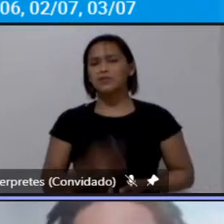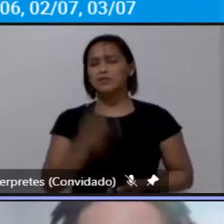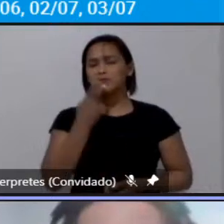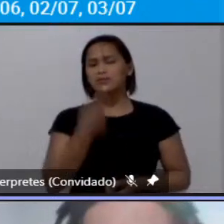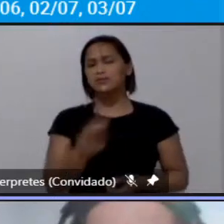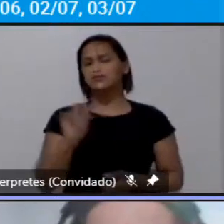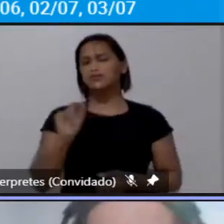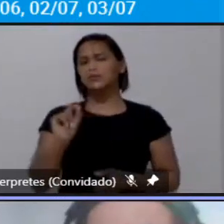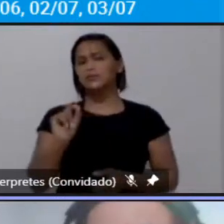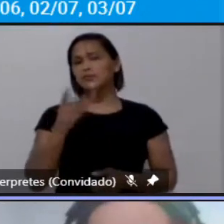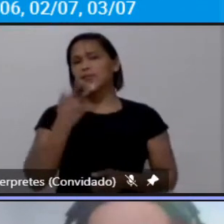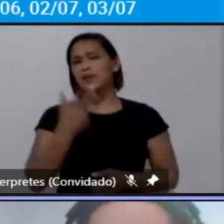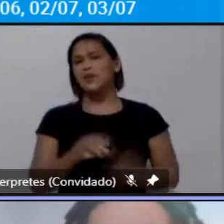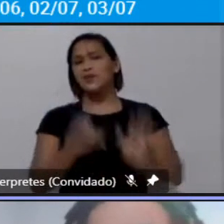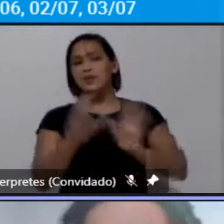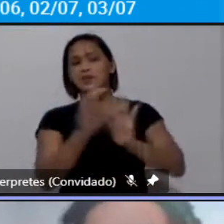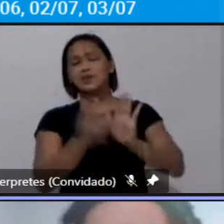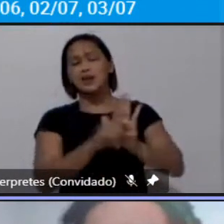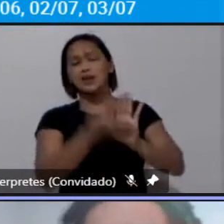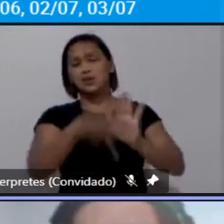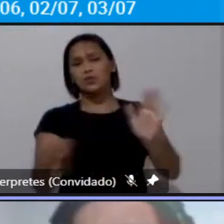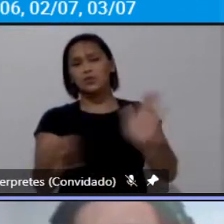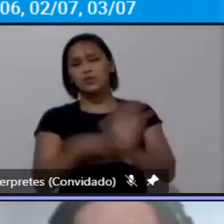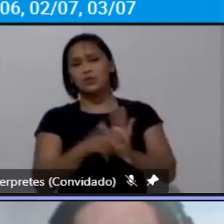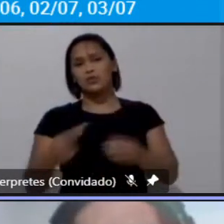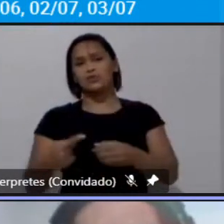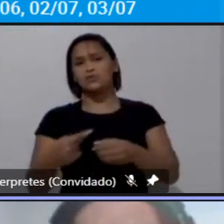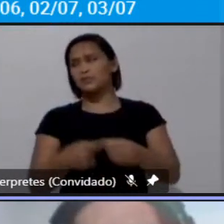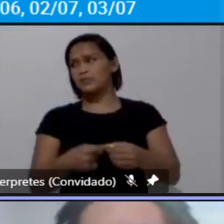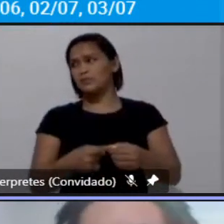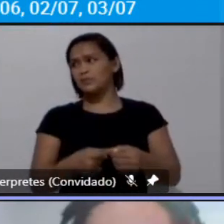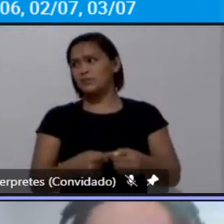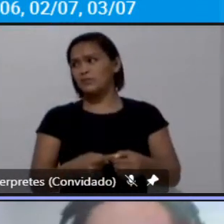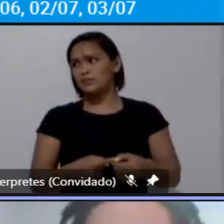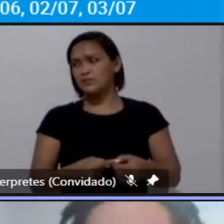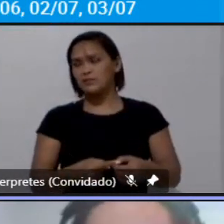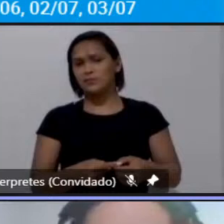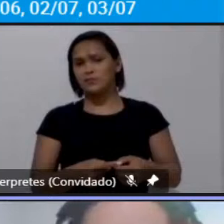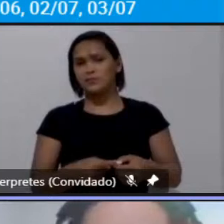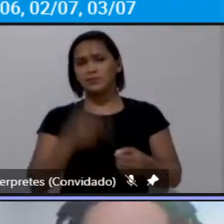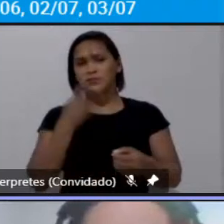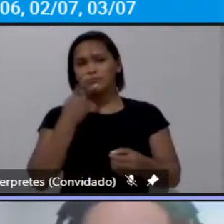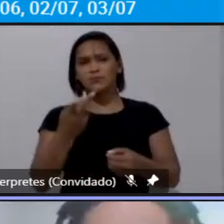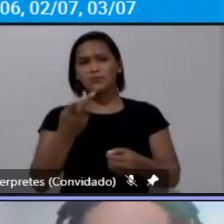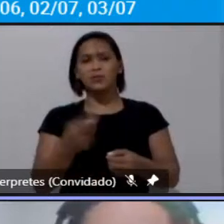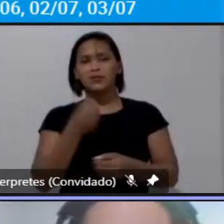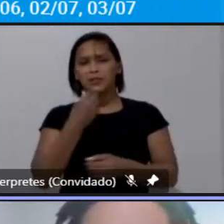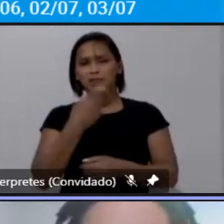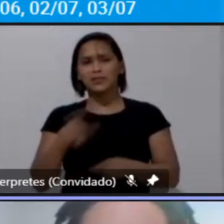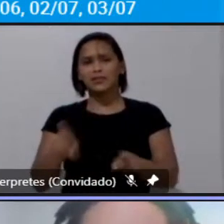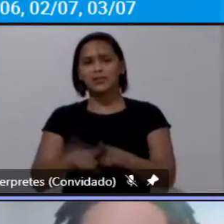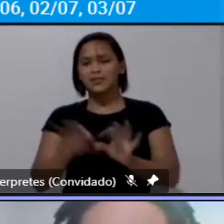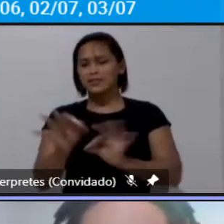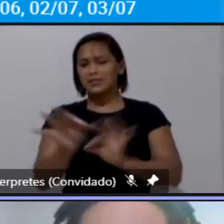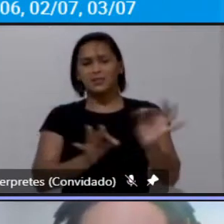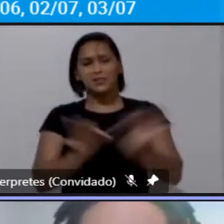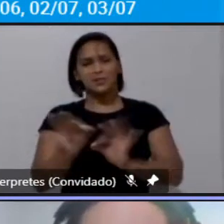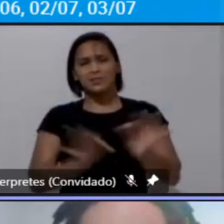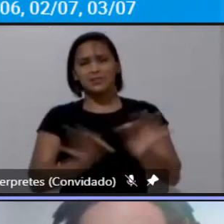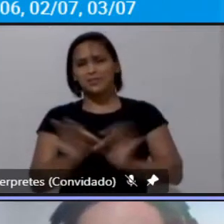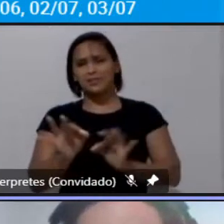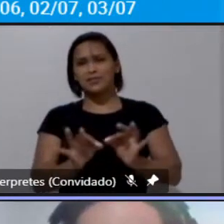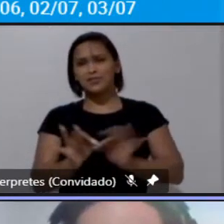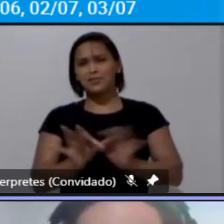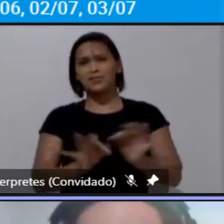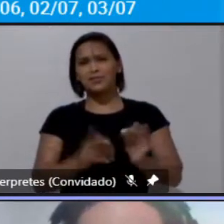ao estatuto da metrópole ela trouxe essa preocupação com o planejamento dos transportes